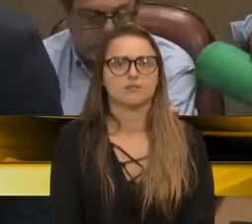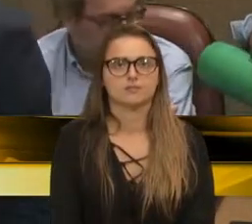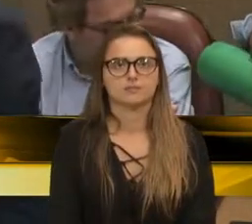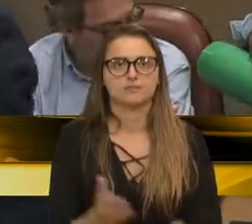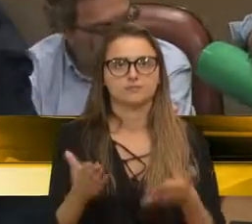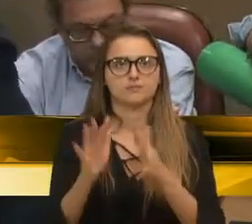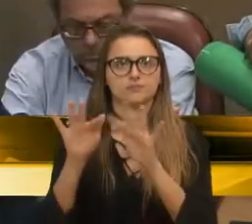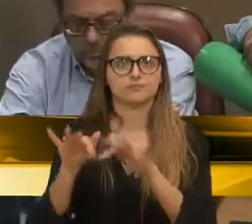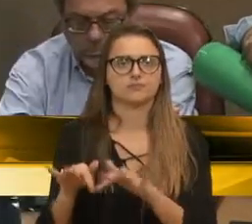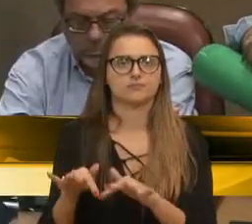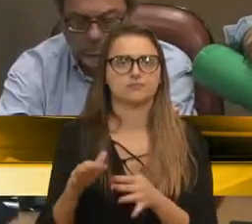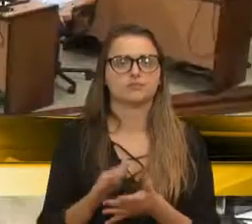Encerrada a discussão.